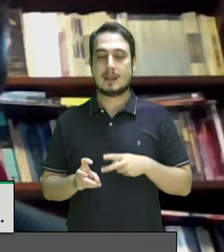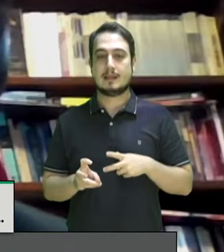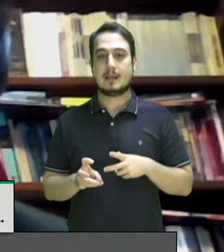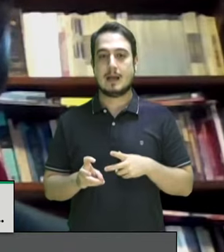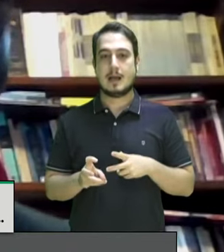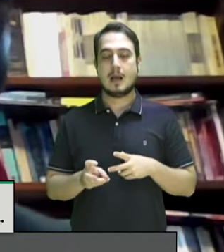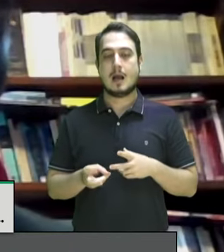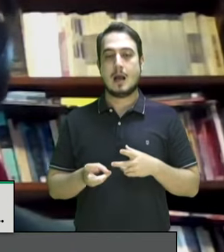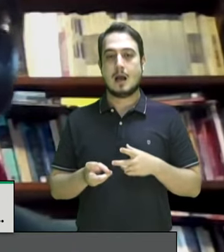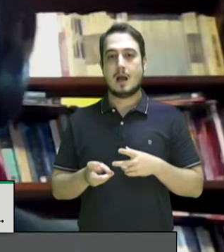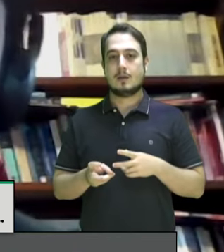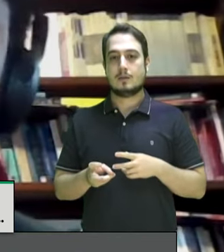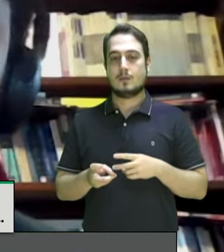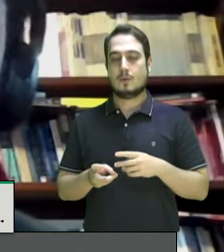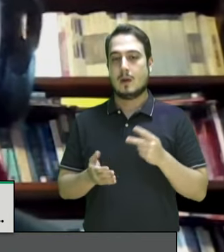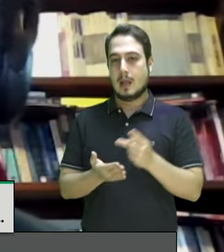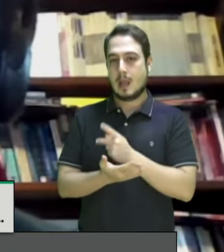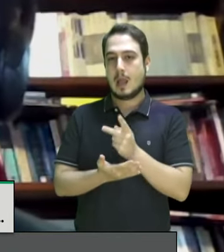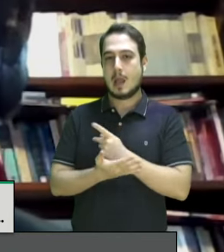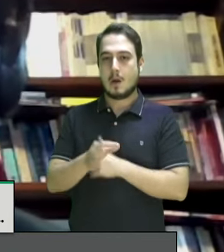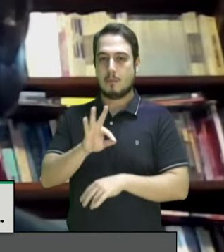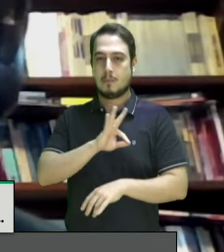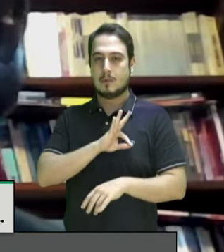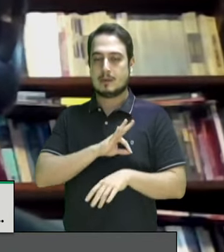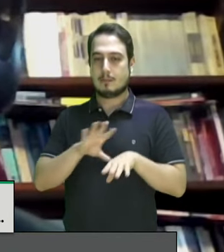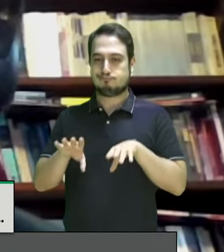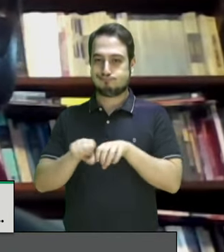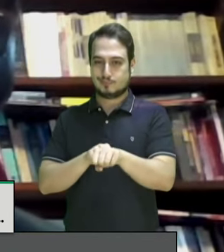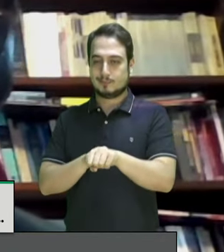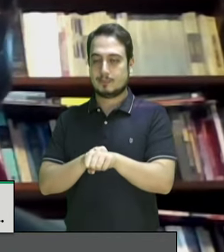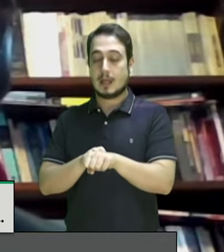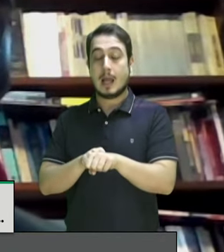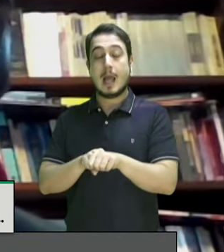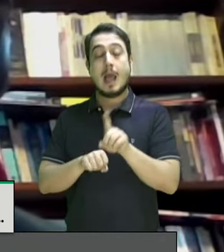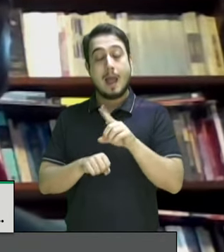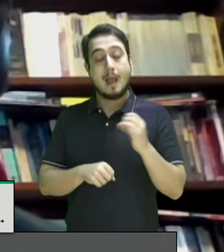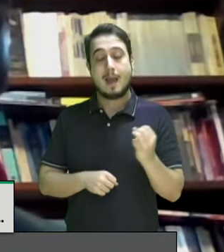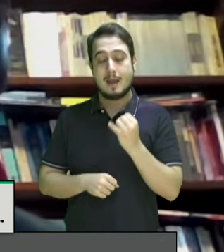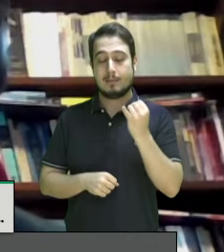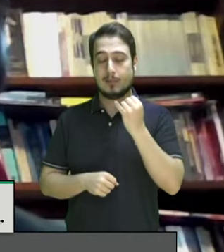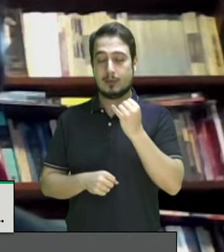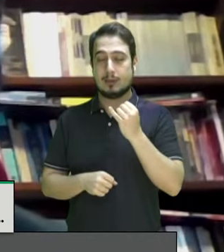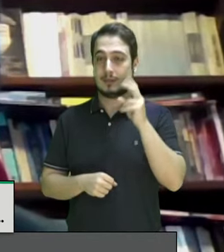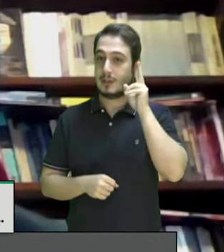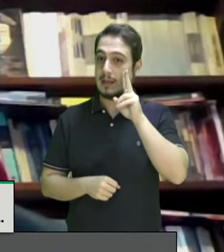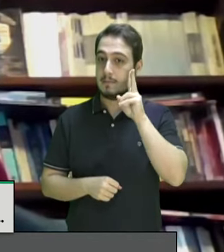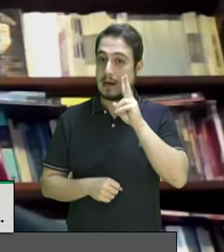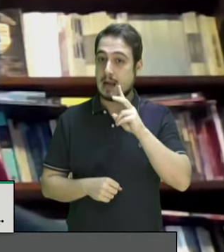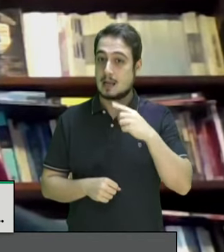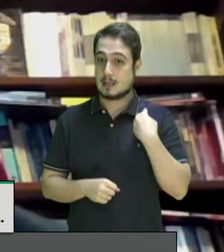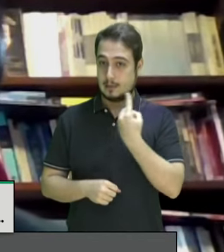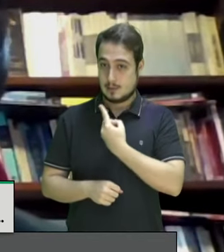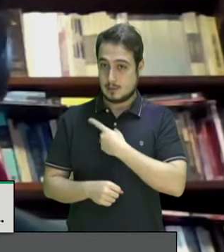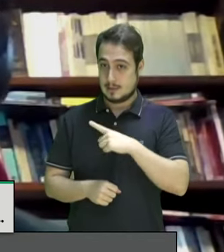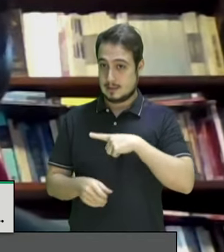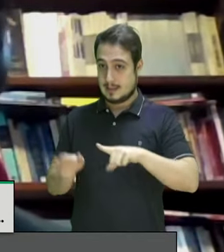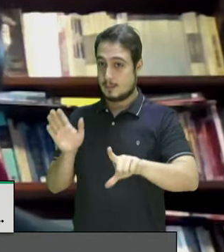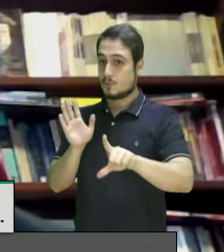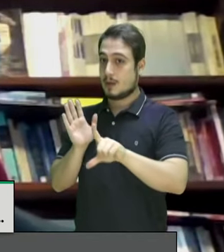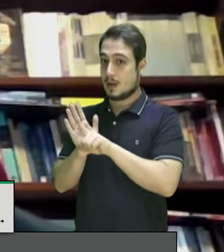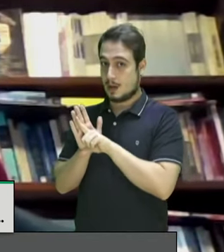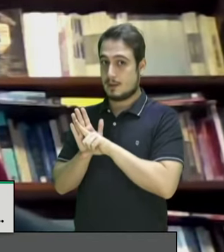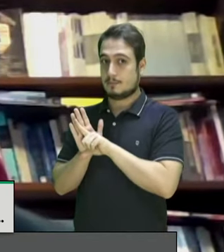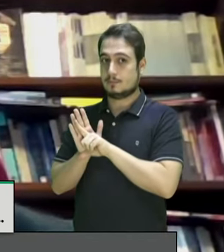é importante trazer que nós temos uma legislação extremamente